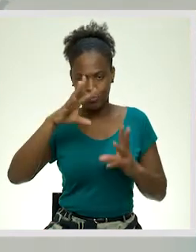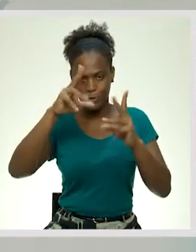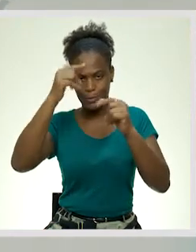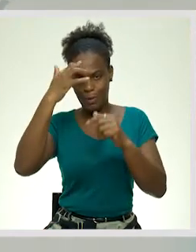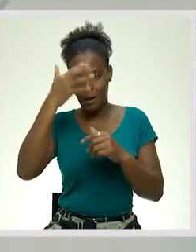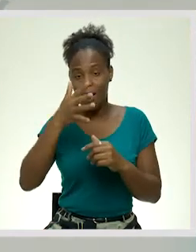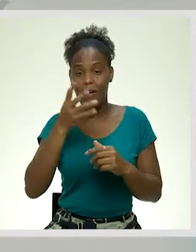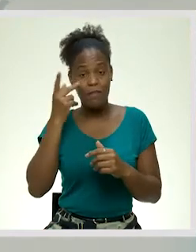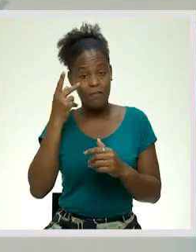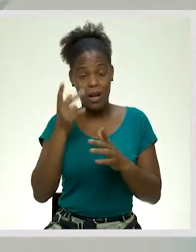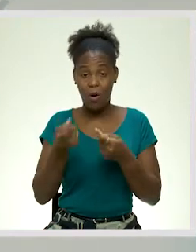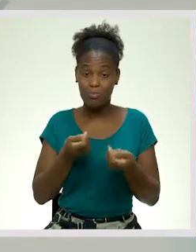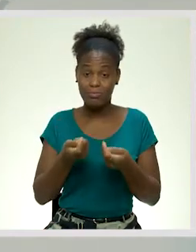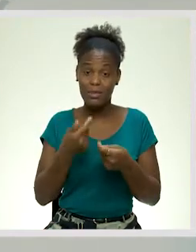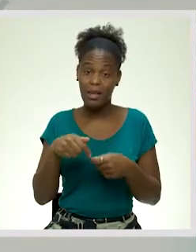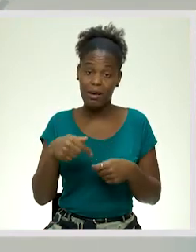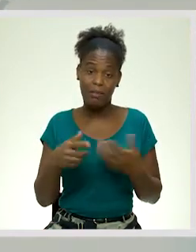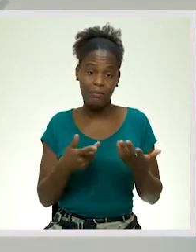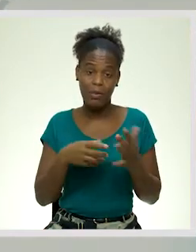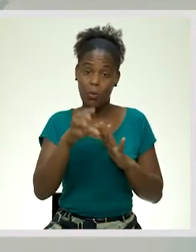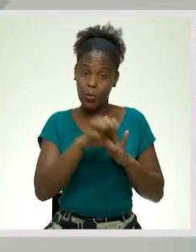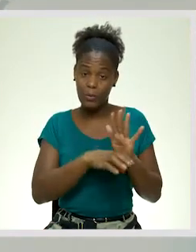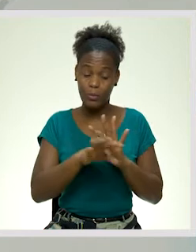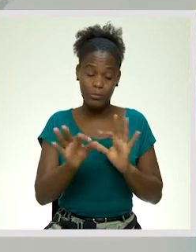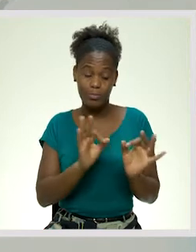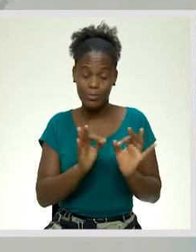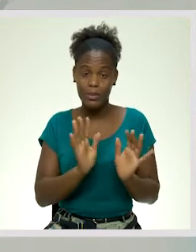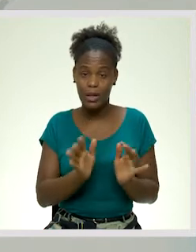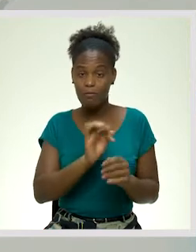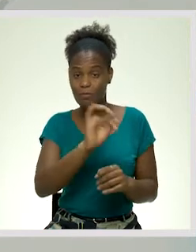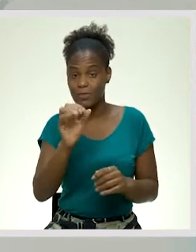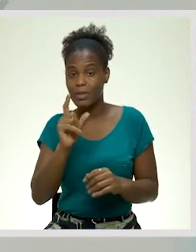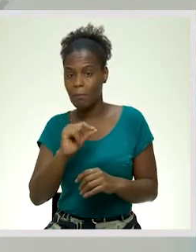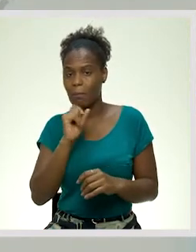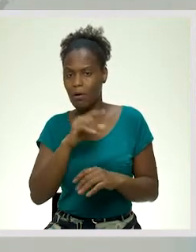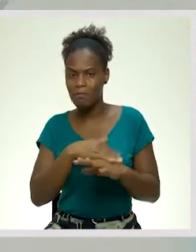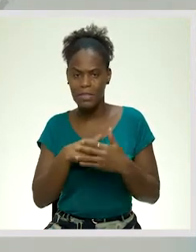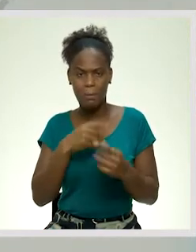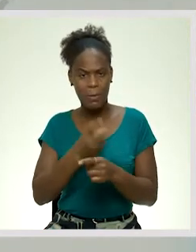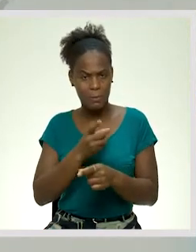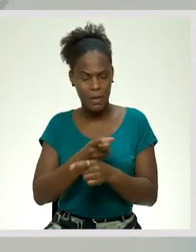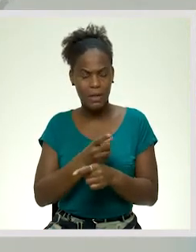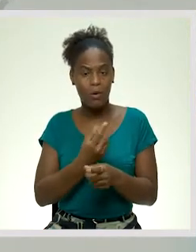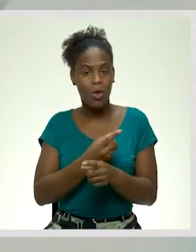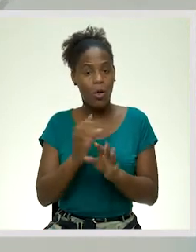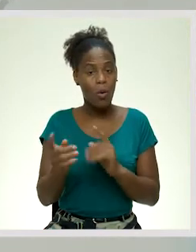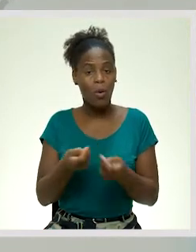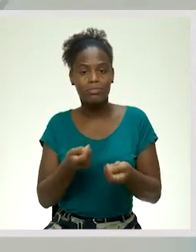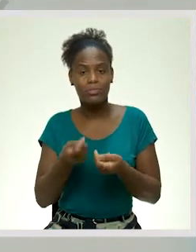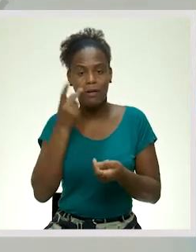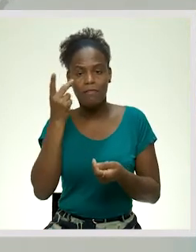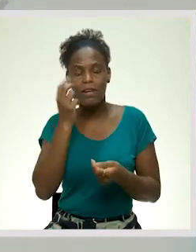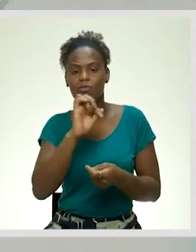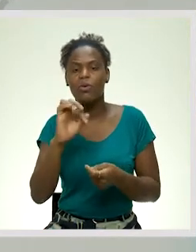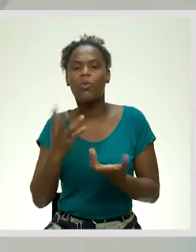temos, digamos assim, a nossa vida organizada, o currículum organizar. Mas vocês também poderão fazer a mesma coisa, organizar a vossa vida. Qual é a